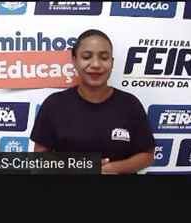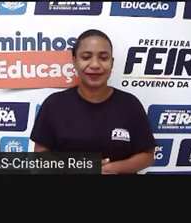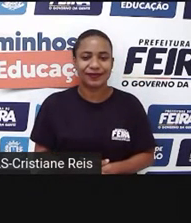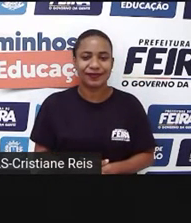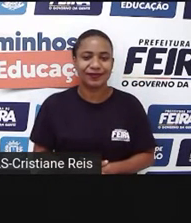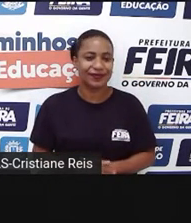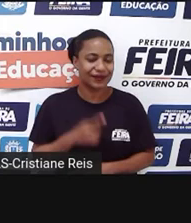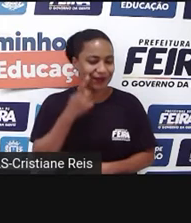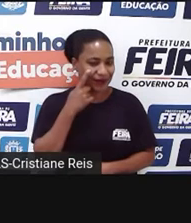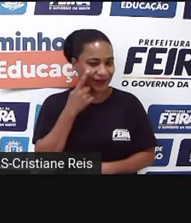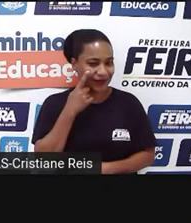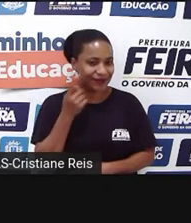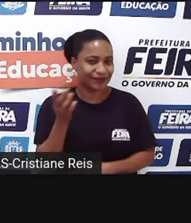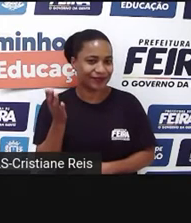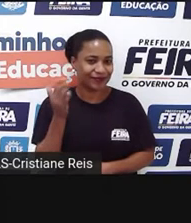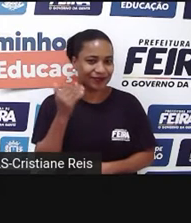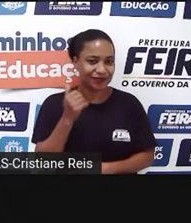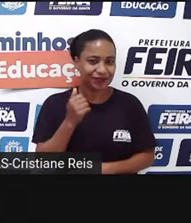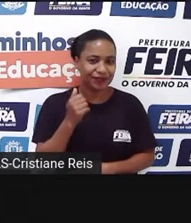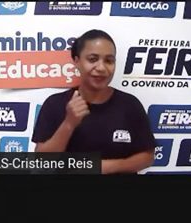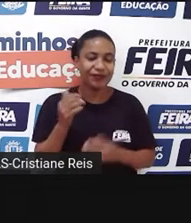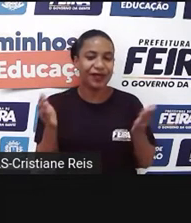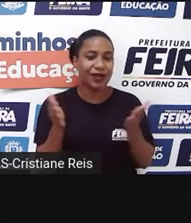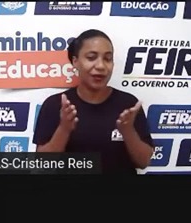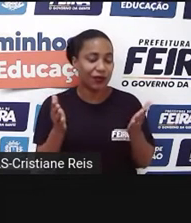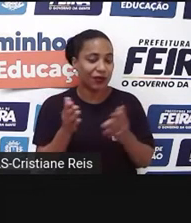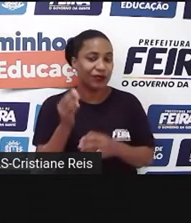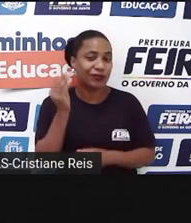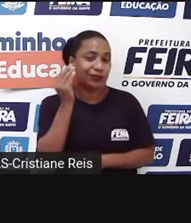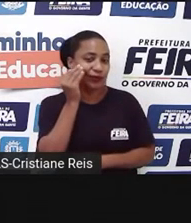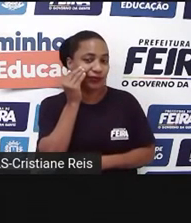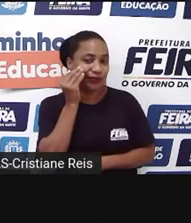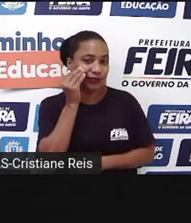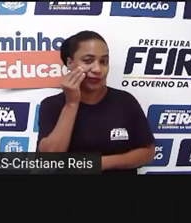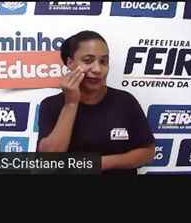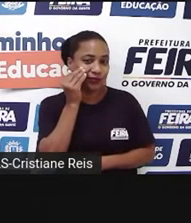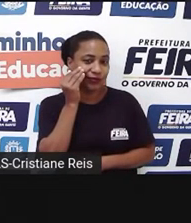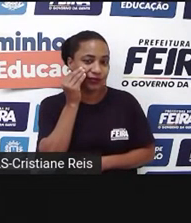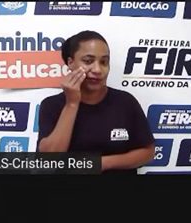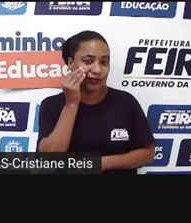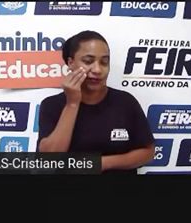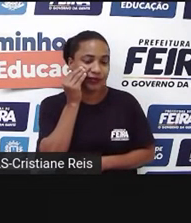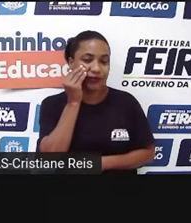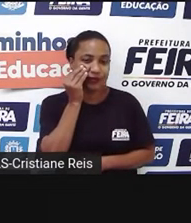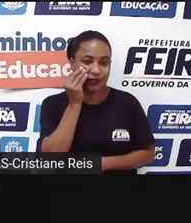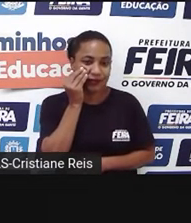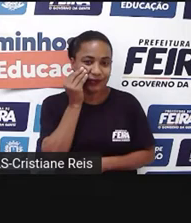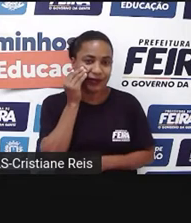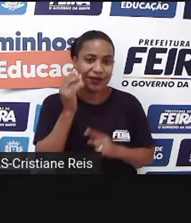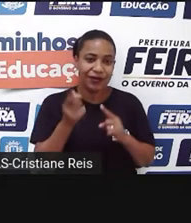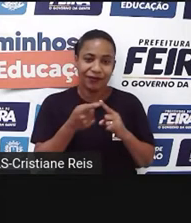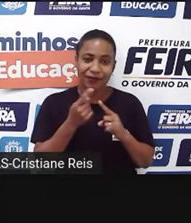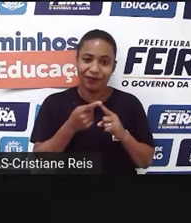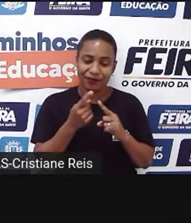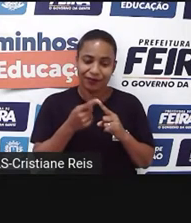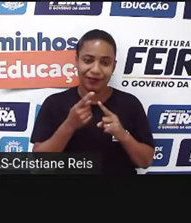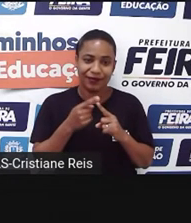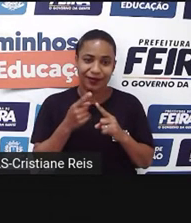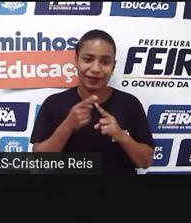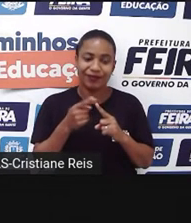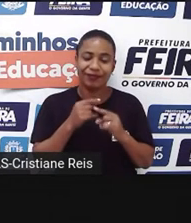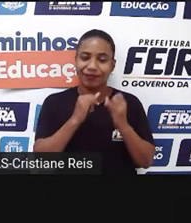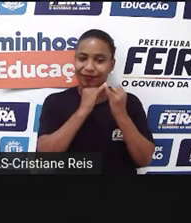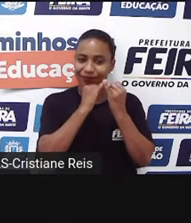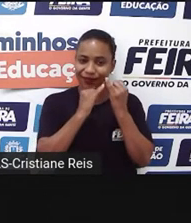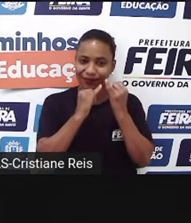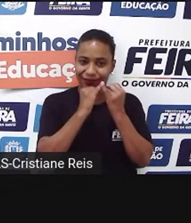Vamos lá. E agora eu vou mostrar para vocês um primeiro ato, na verdade um trecho, não